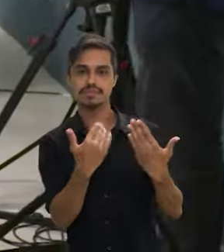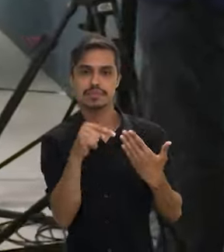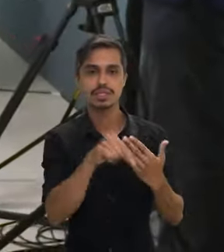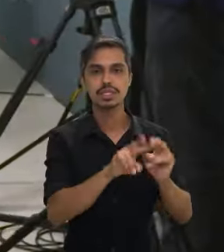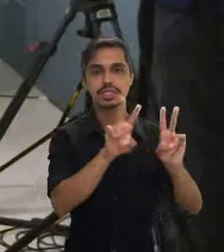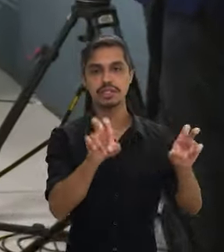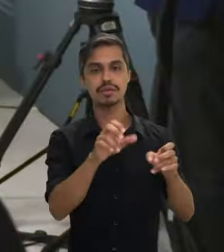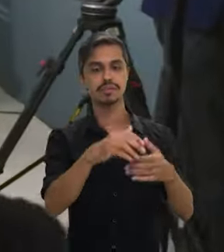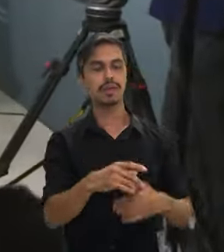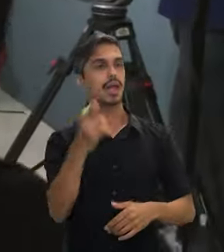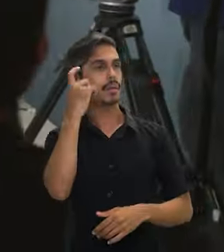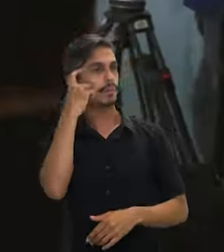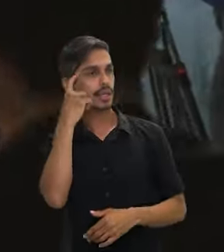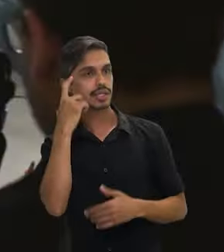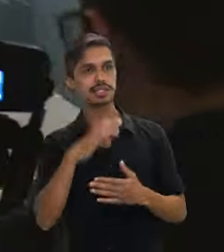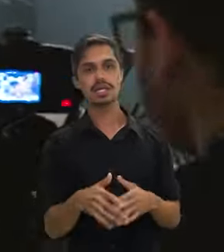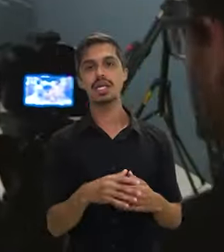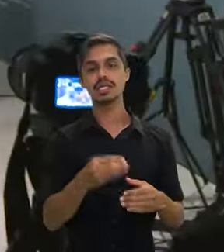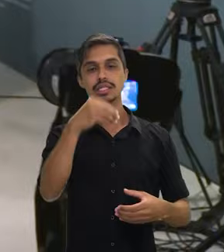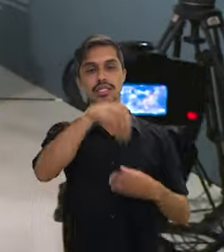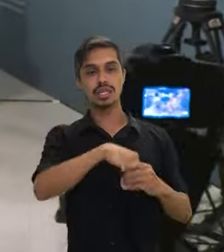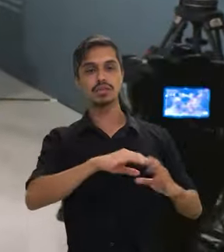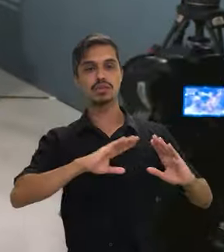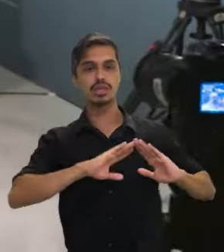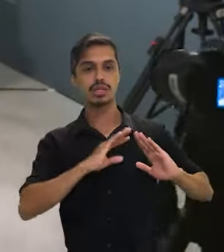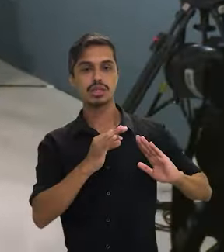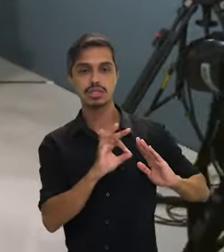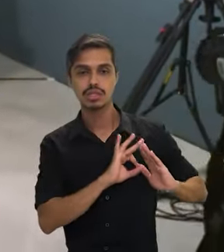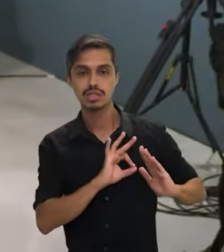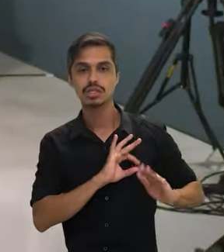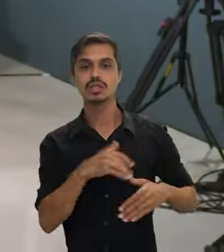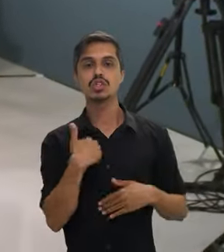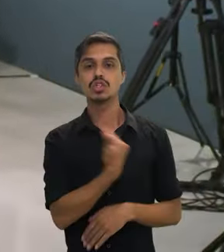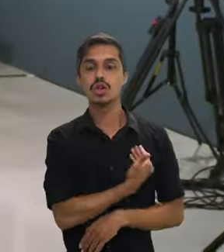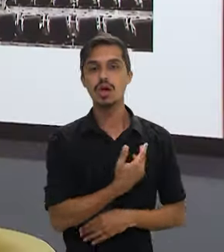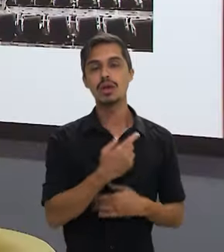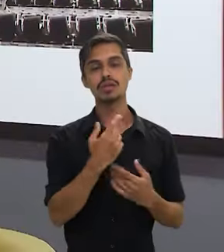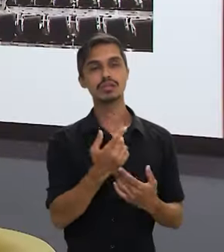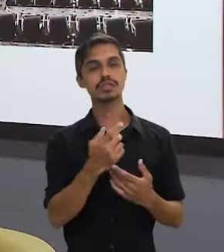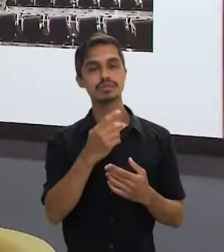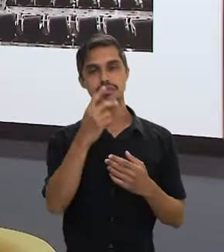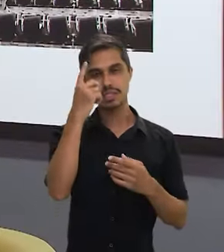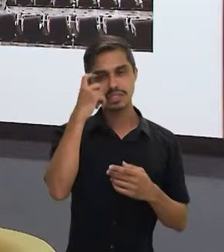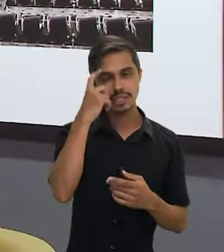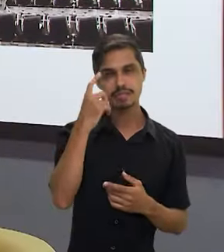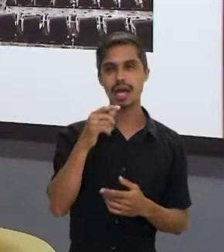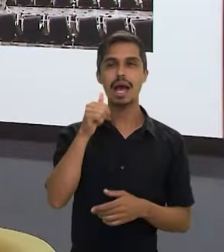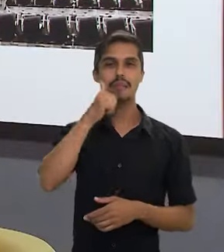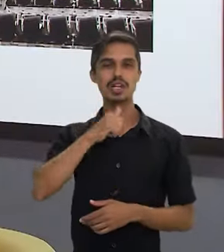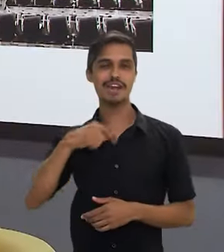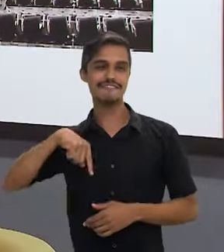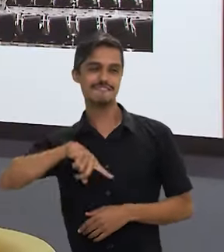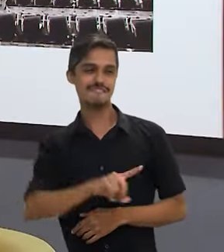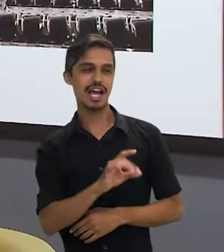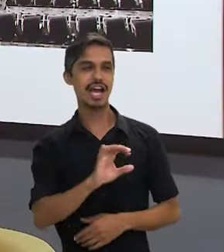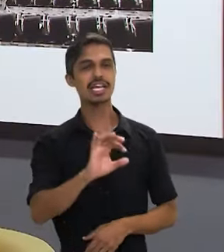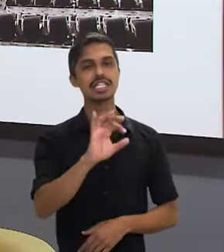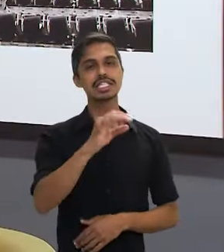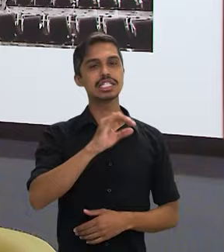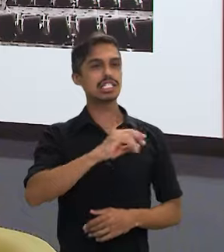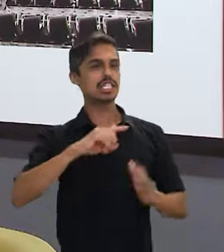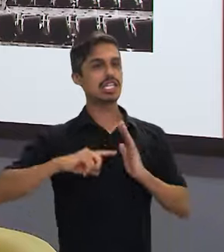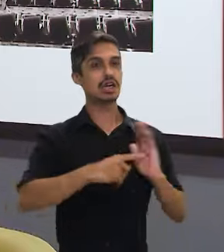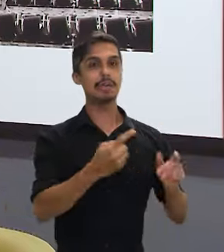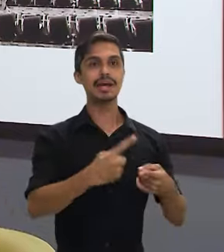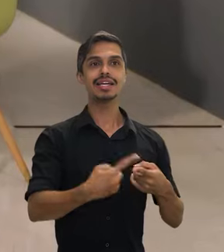discutida. Pensar e pautar as delegacias. A gente não pode mais ter matérias como a mulher vai a uma delegacia denunciar, e, infelizmente, acaba